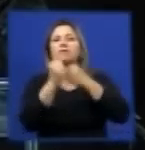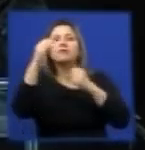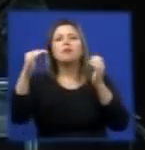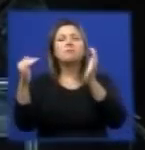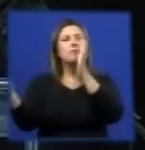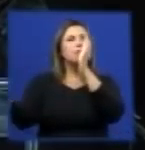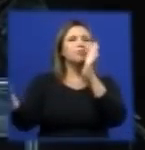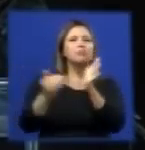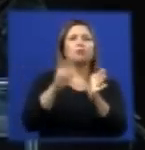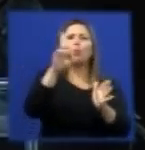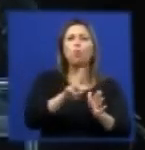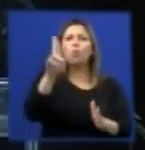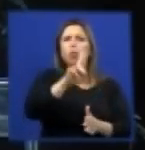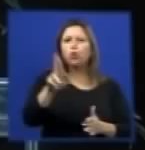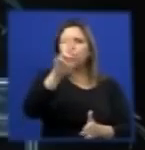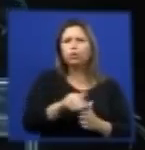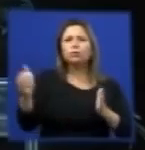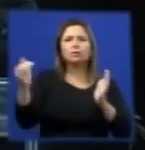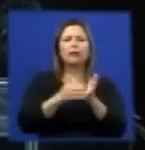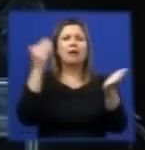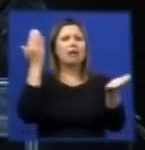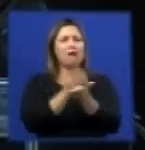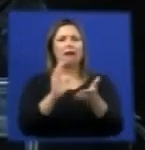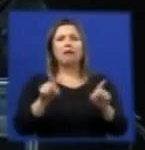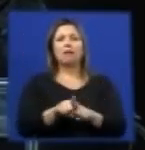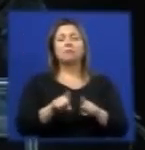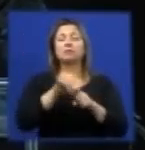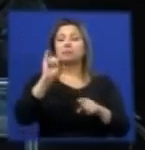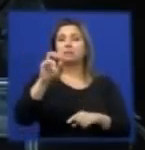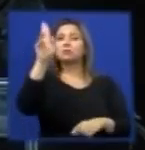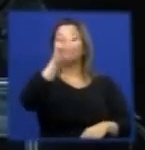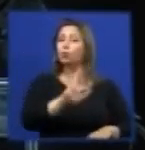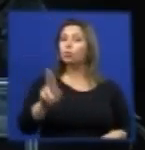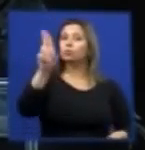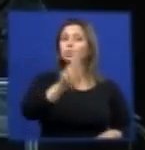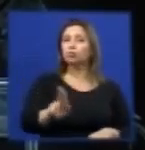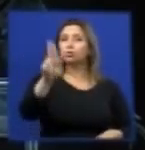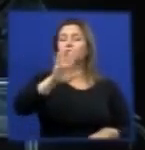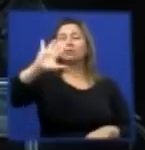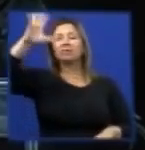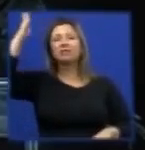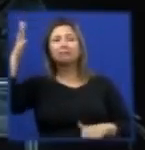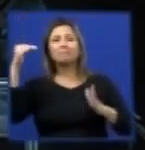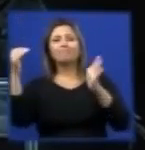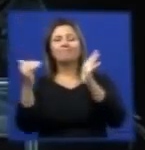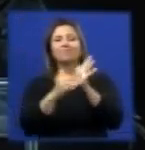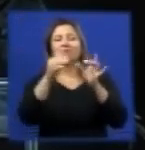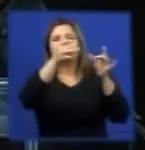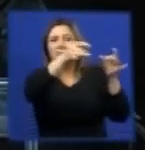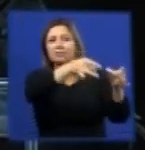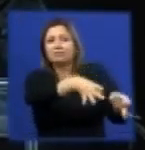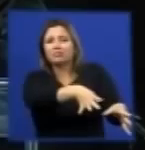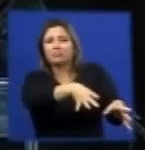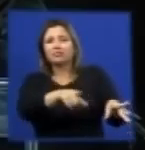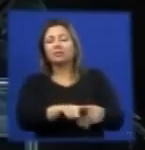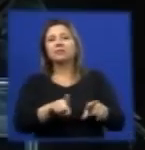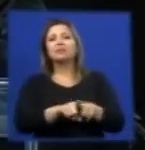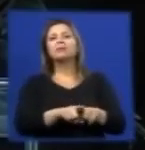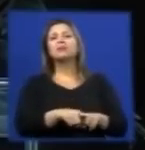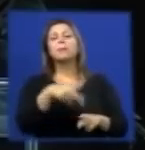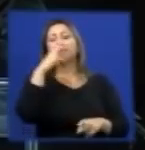E, novamente, considerar que no final da vida útil, ele vai ser descartado, é desprezar a